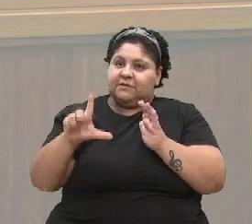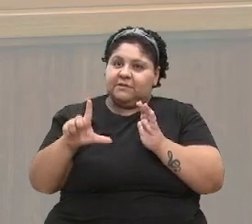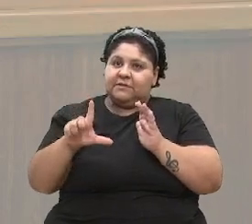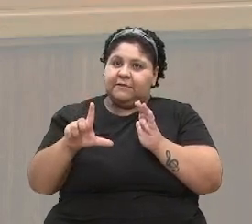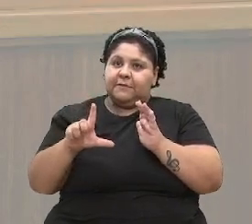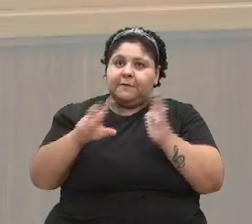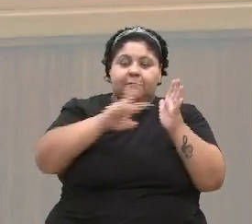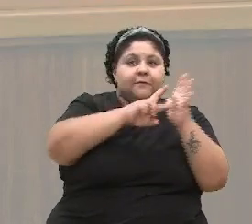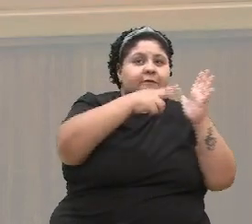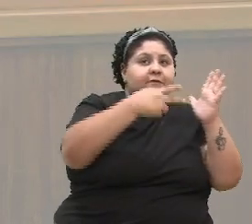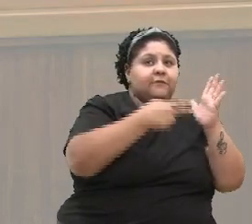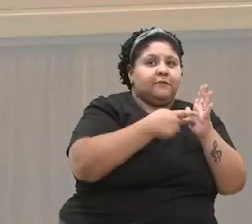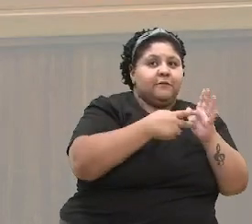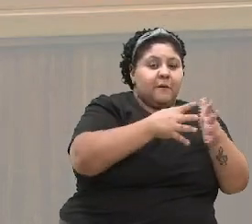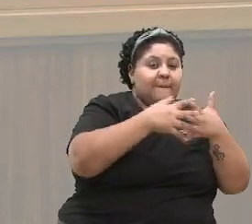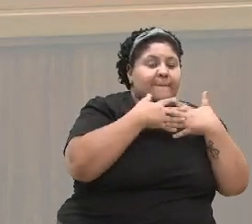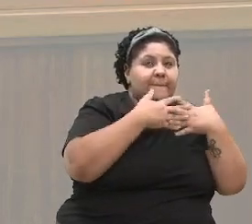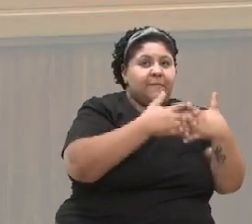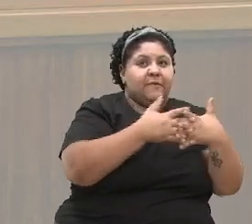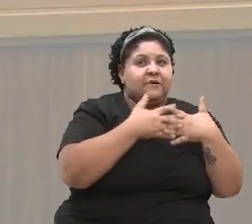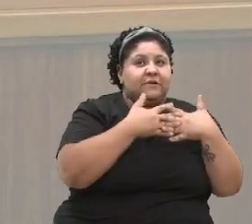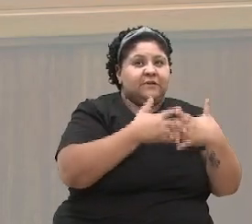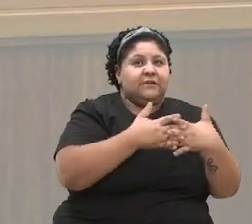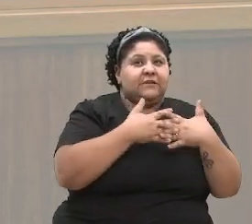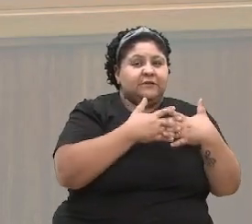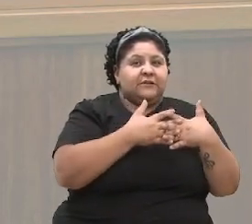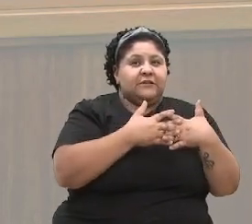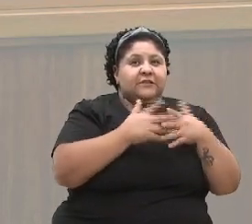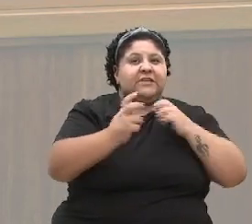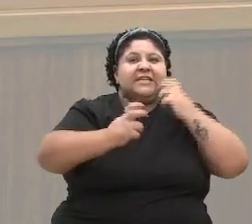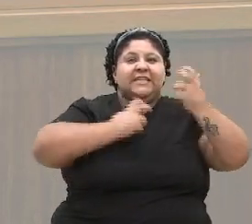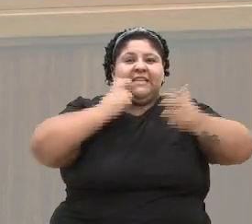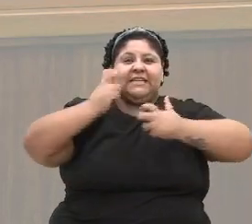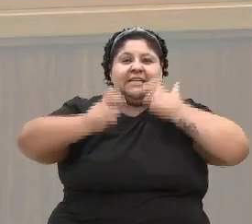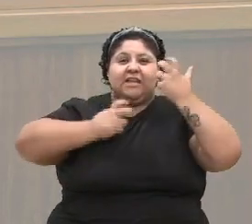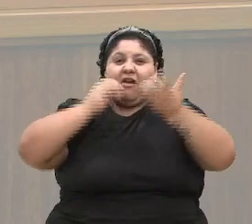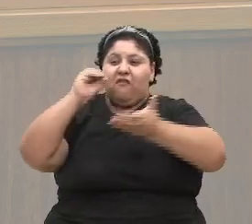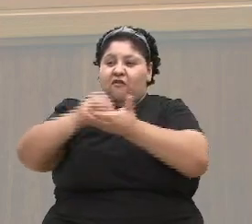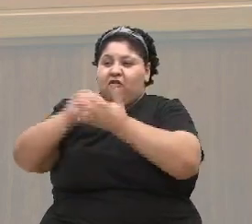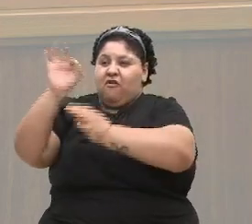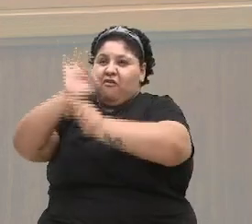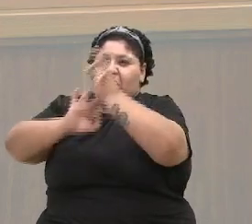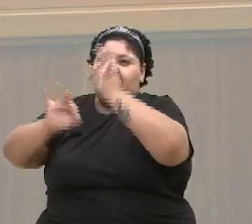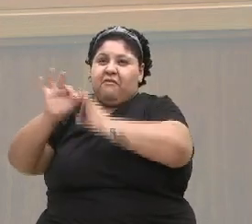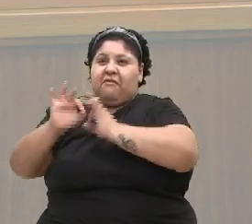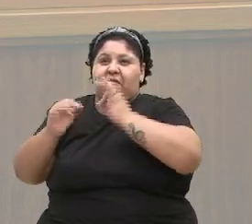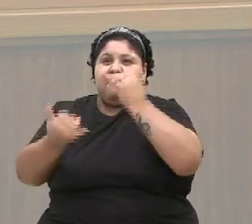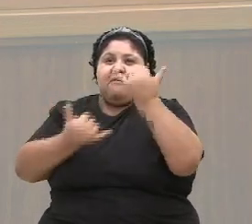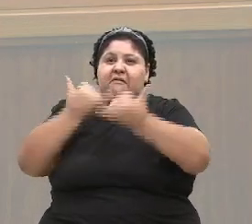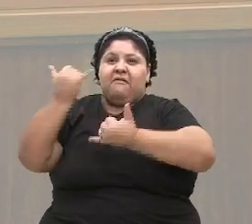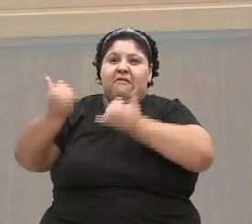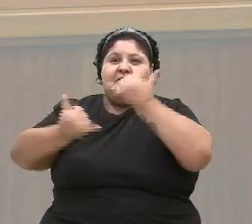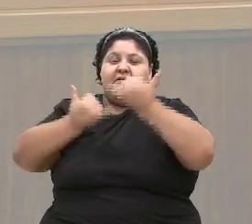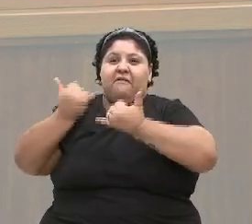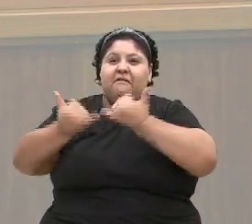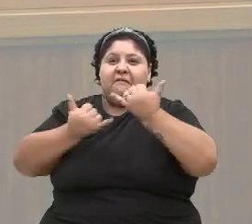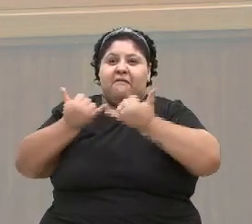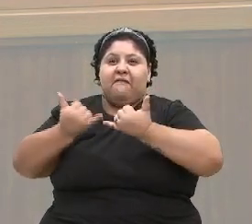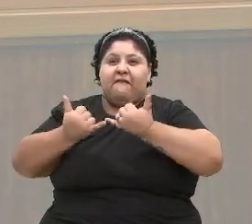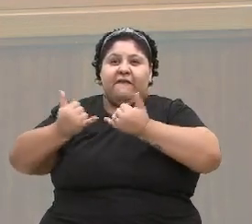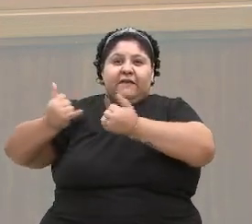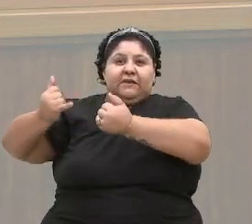ele significa tumulto, baderna, desordem, brincadeira excessivamente